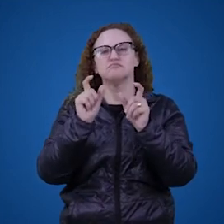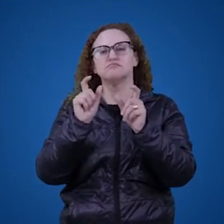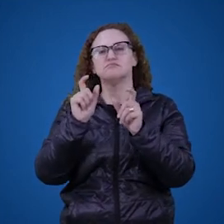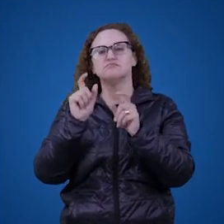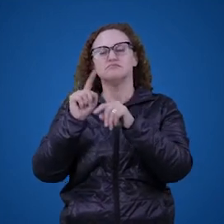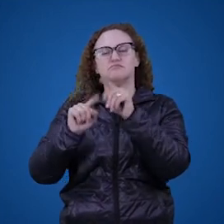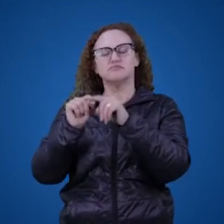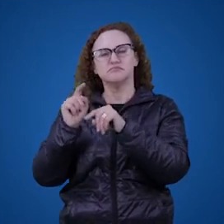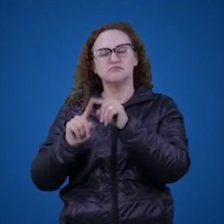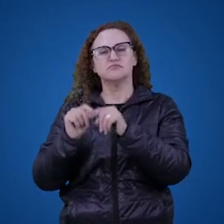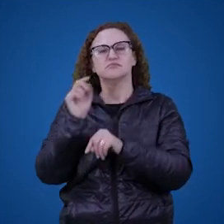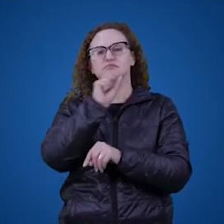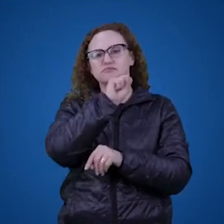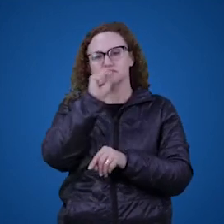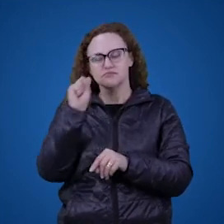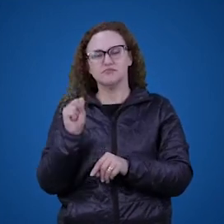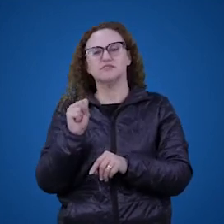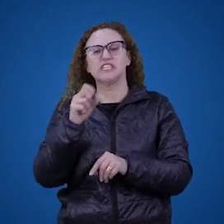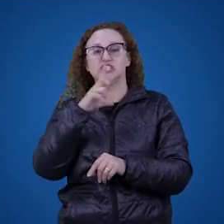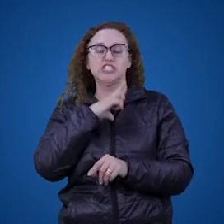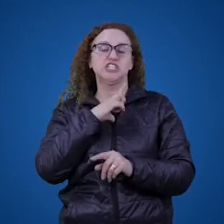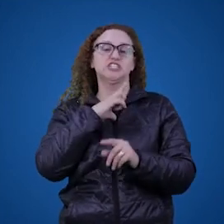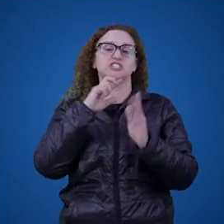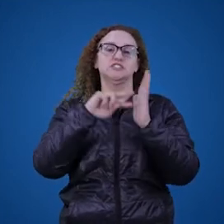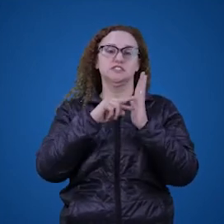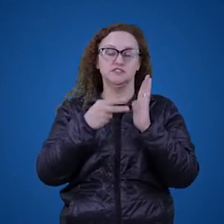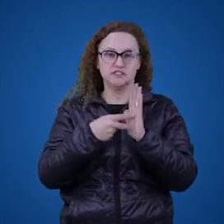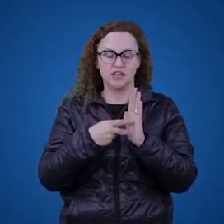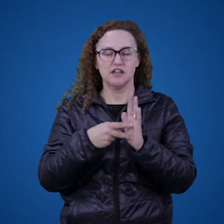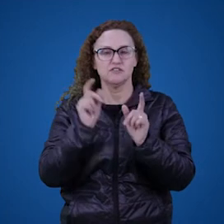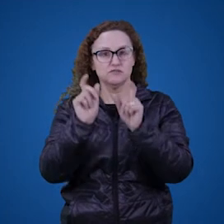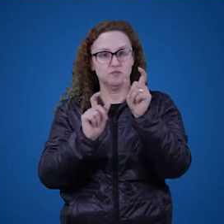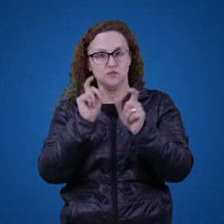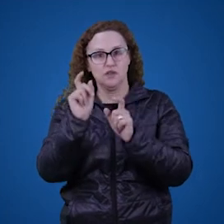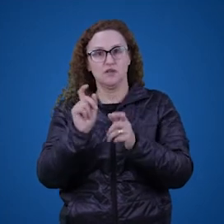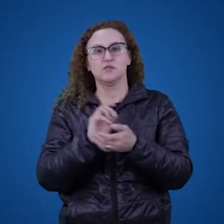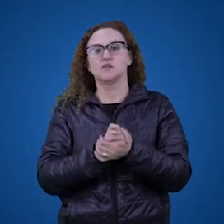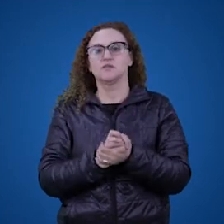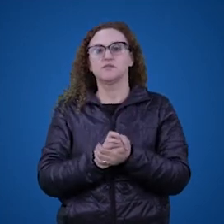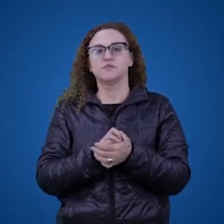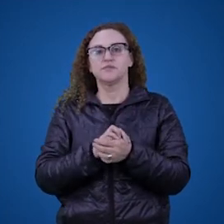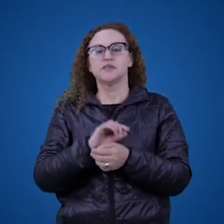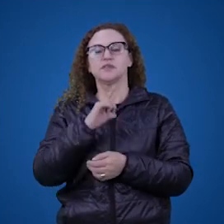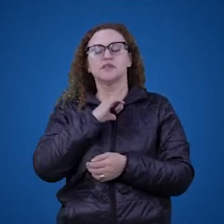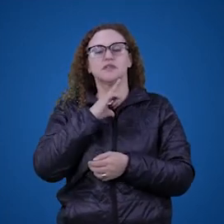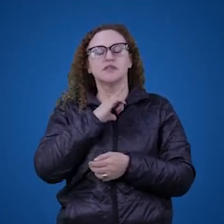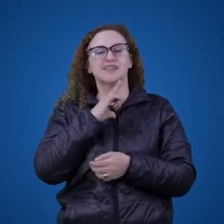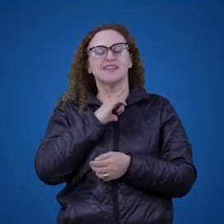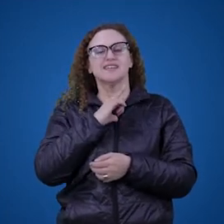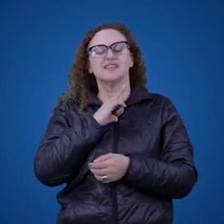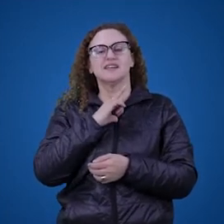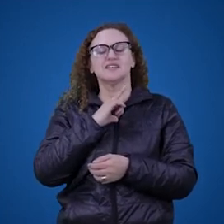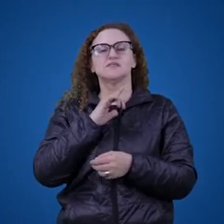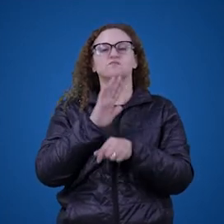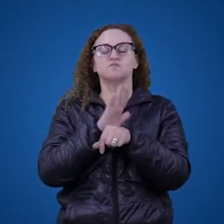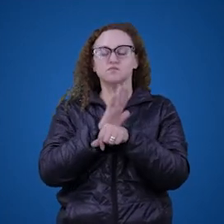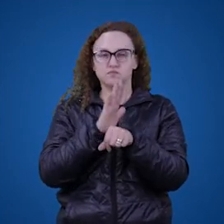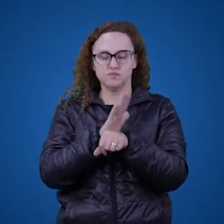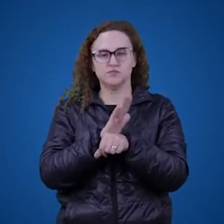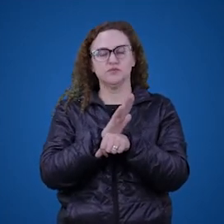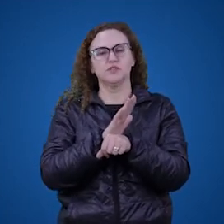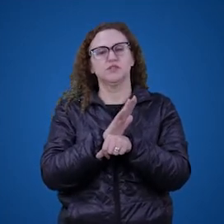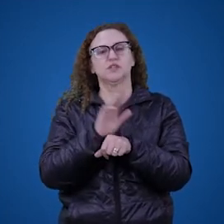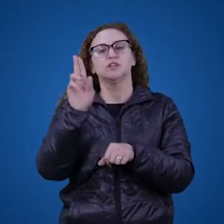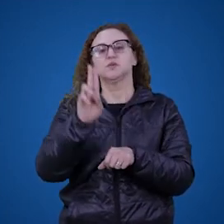objetos referidos pelos termos singulares era que dava significado a tais termos. E, por isso, eles contribuem para o significado de uma